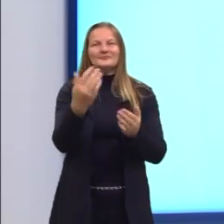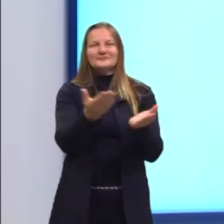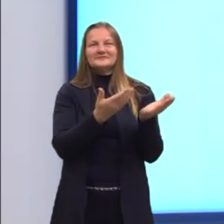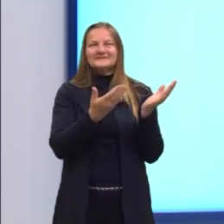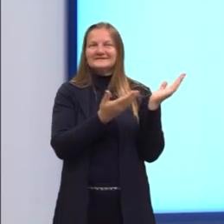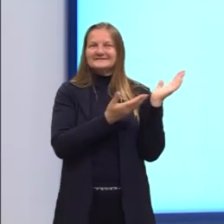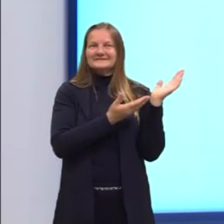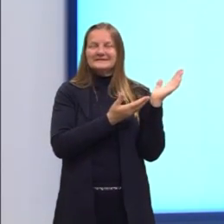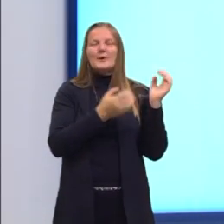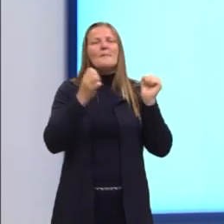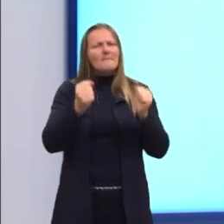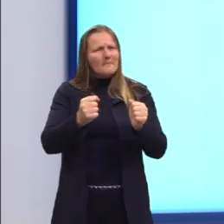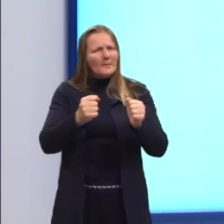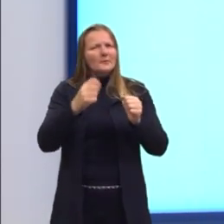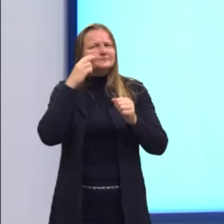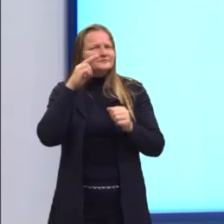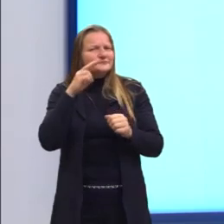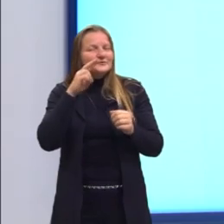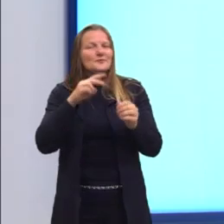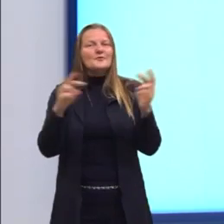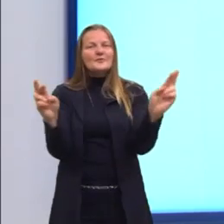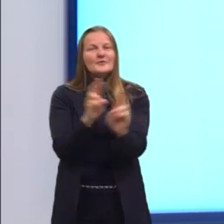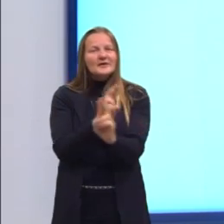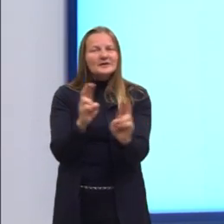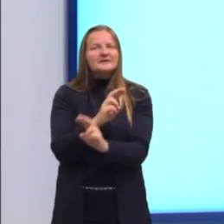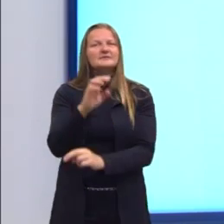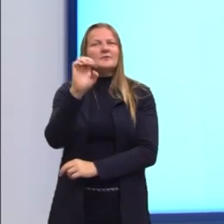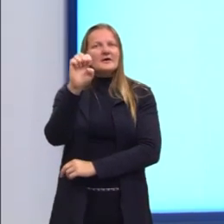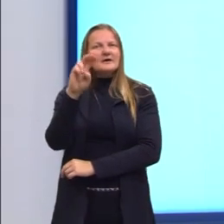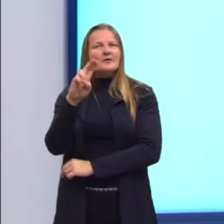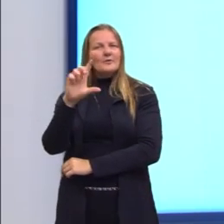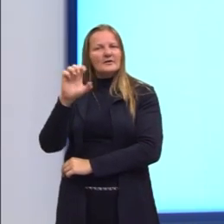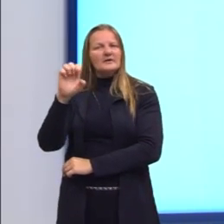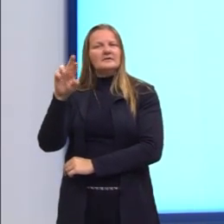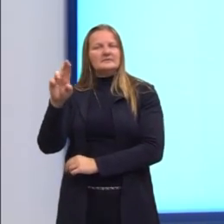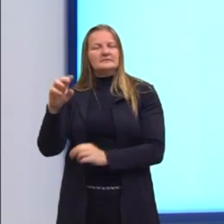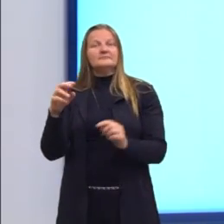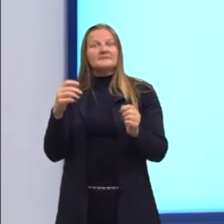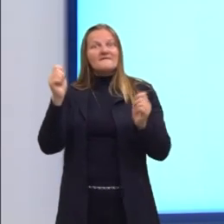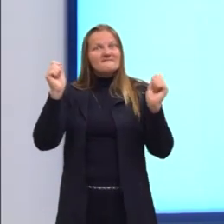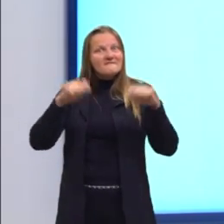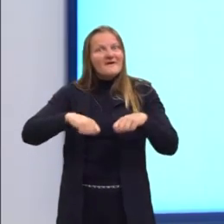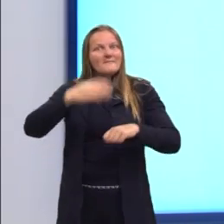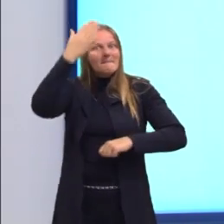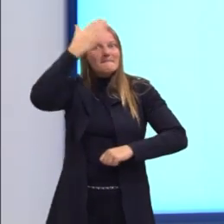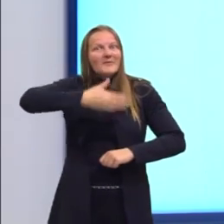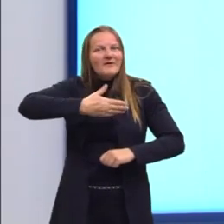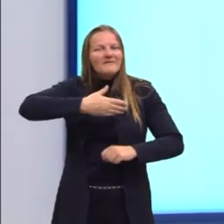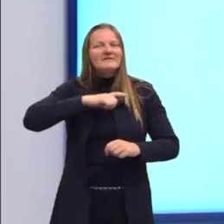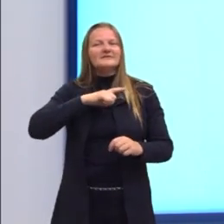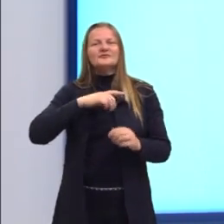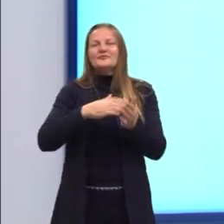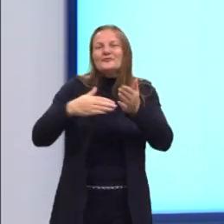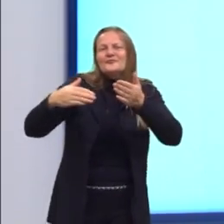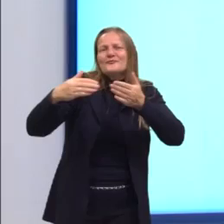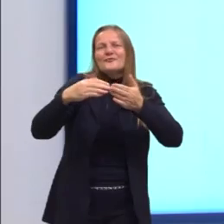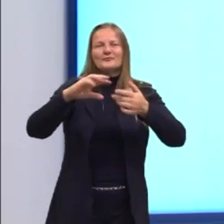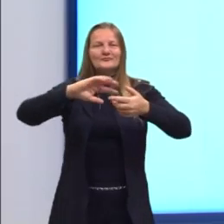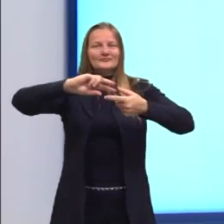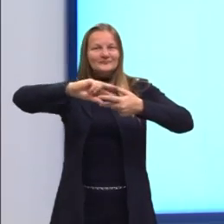vocês podem verificar colocando na relação de Euler para ver que, de fato, para todos os poliedros